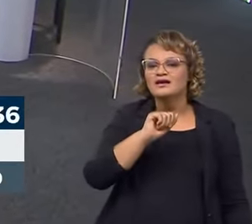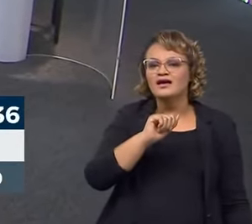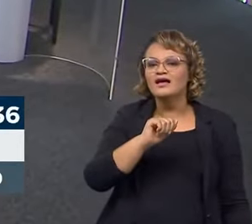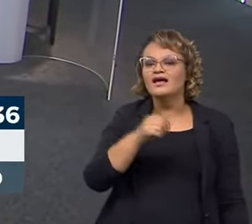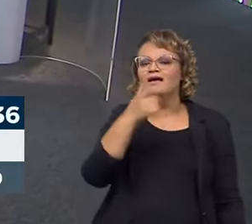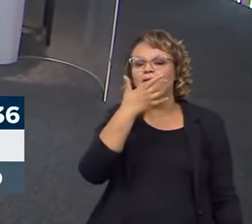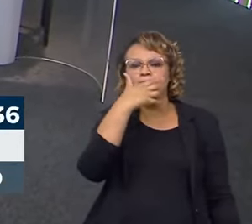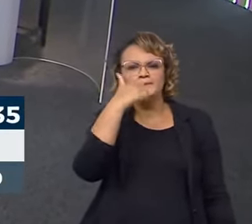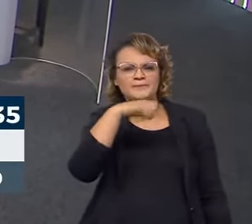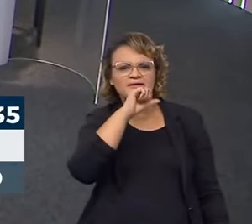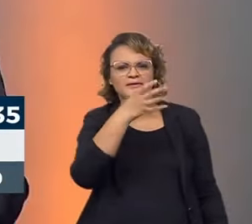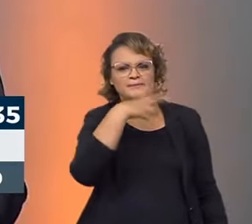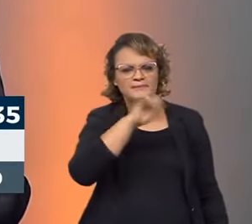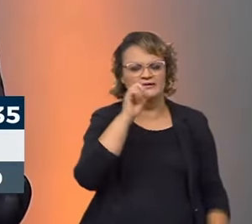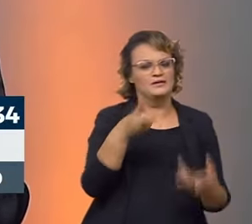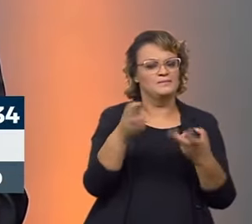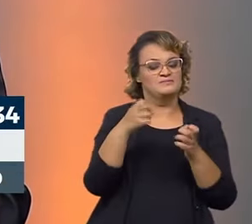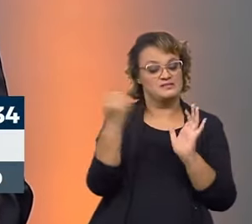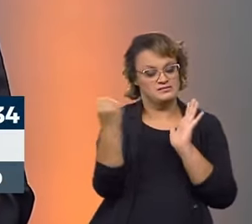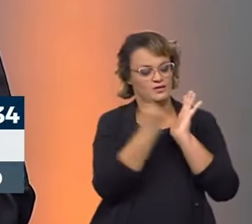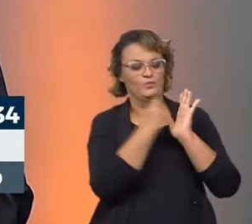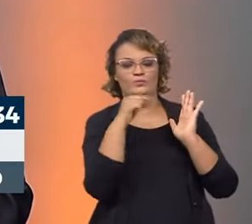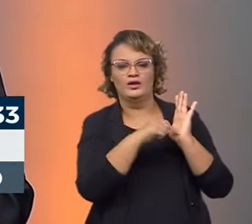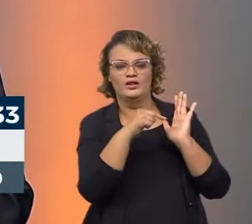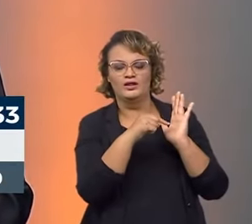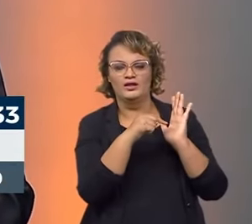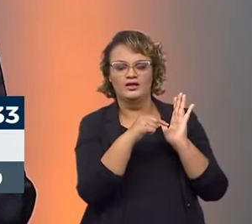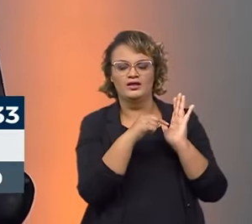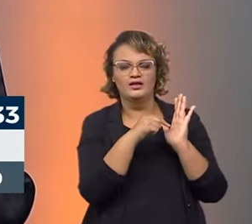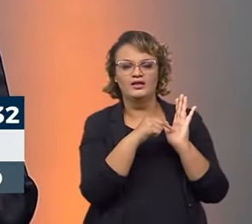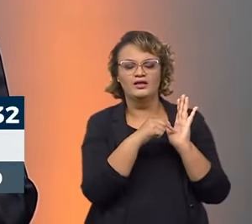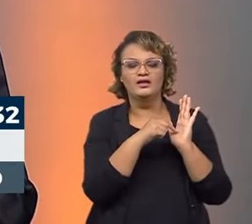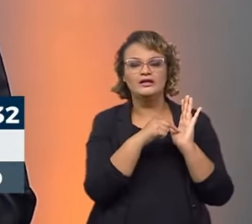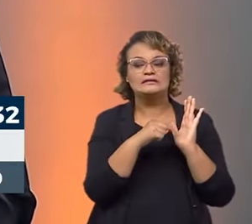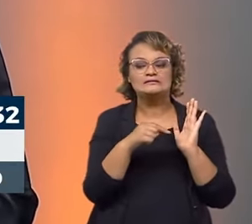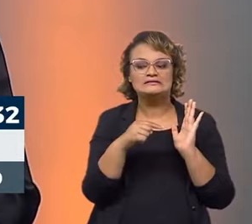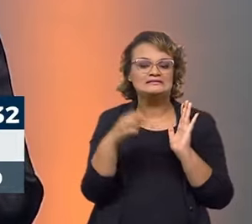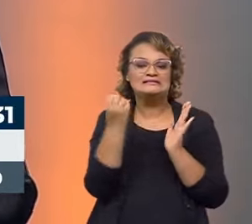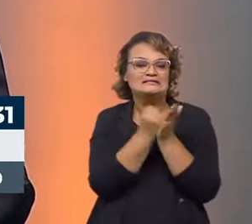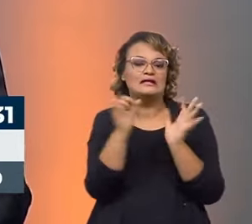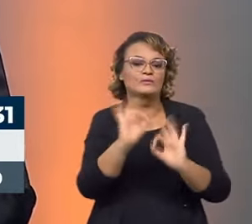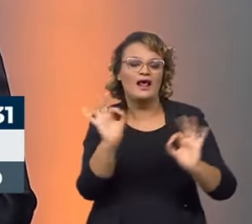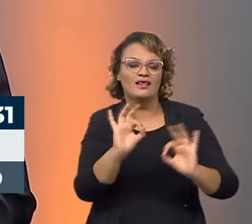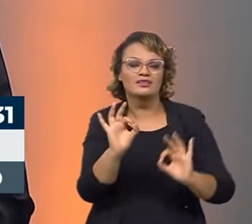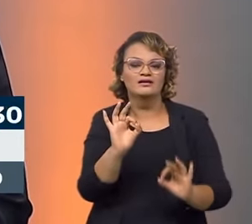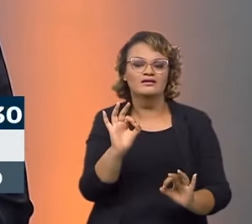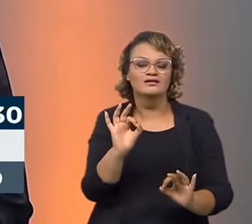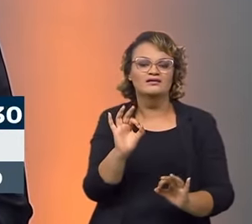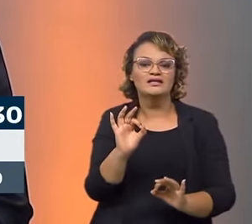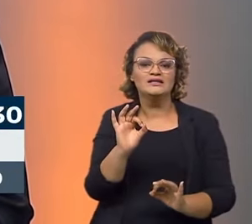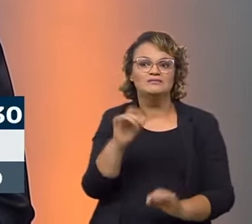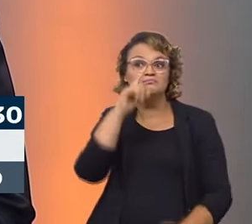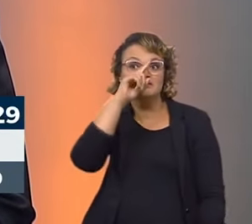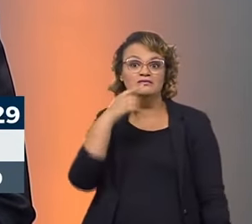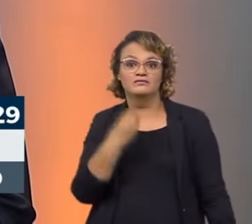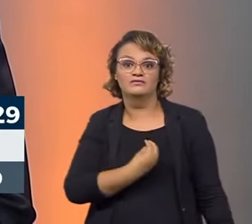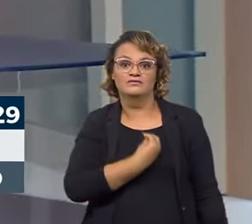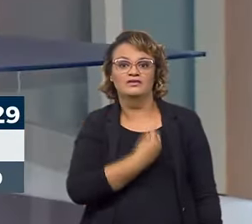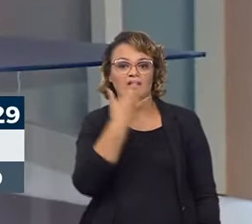os pais têm que observar esse selo. Por quê? Que risco isso pode oferecer para a vida da criança mesmo? Por que esse selo é tão importante?